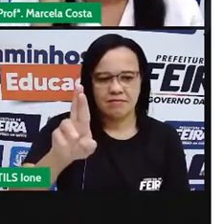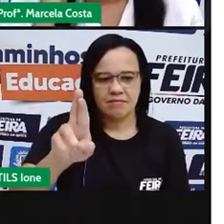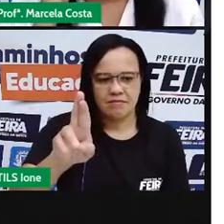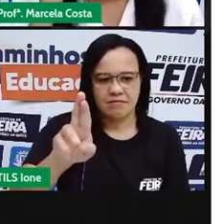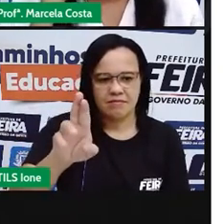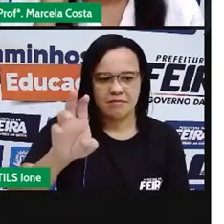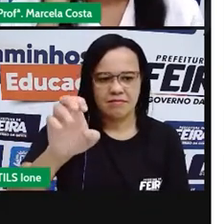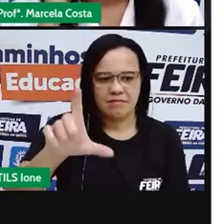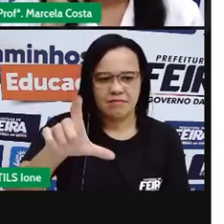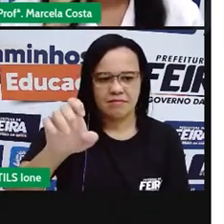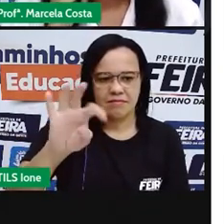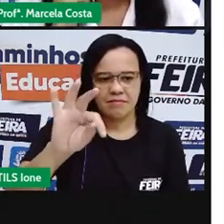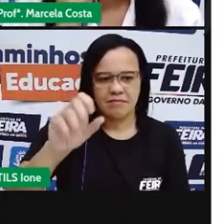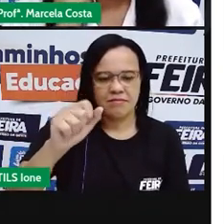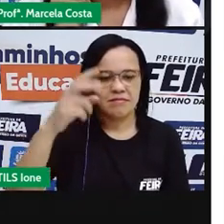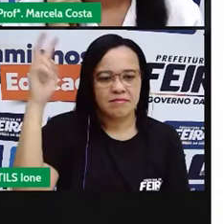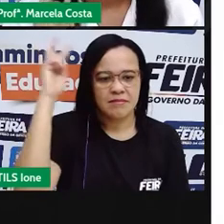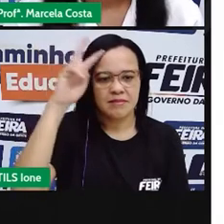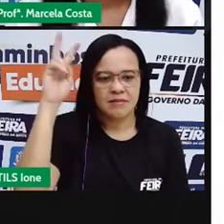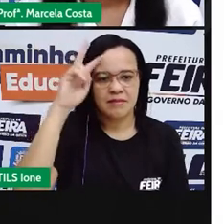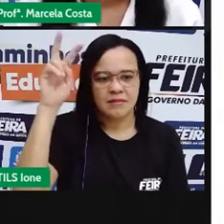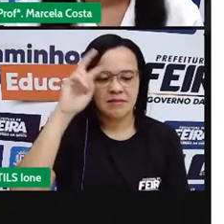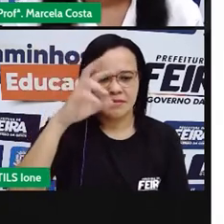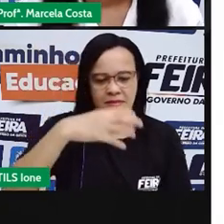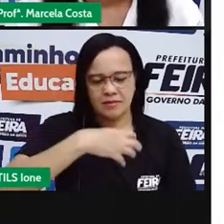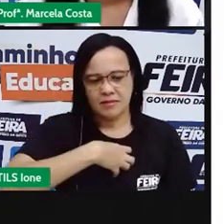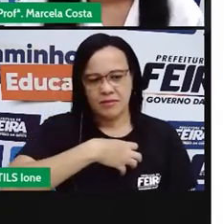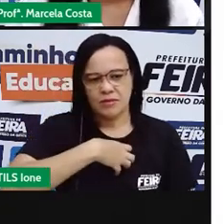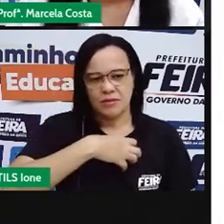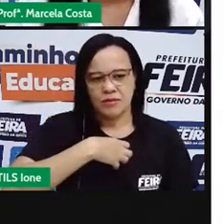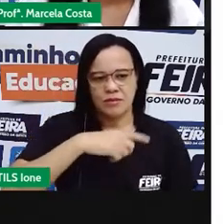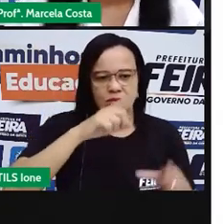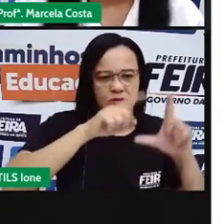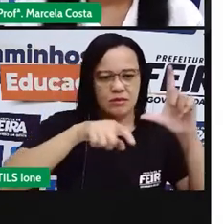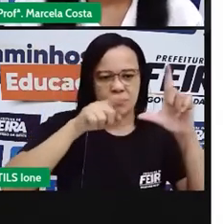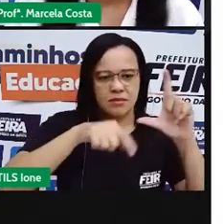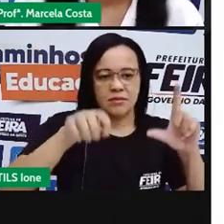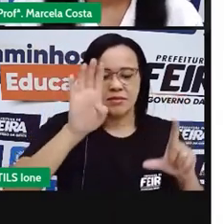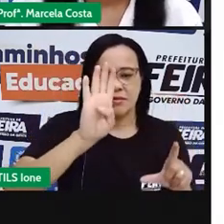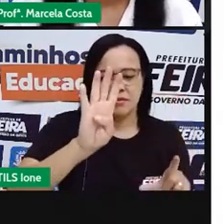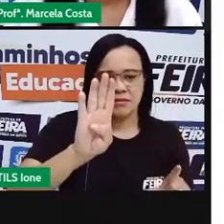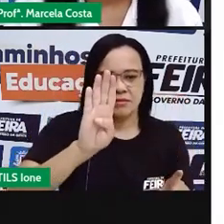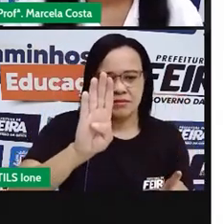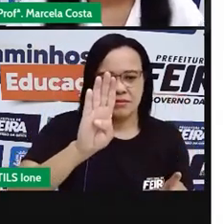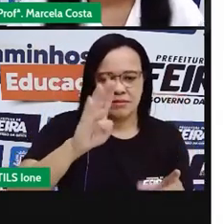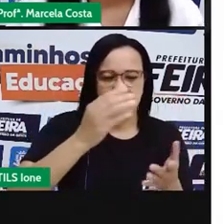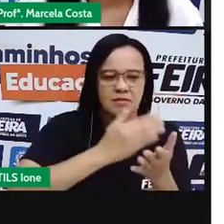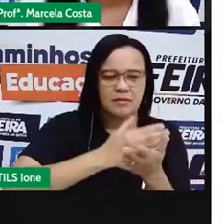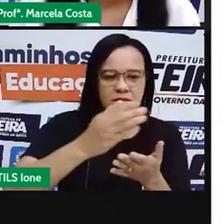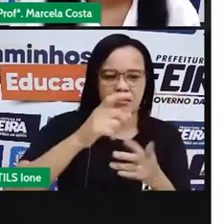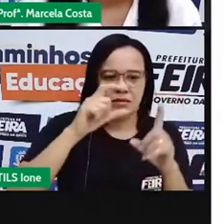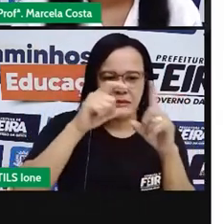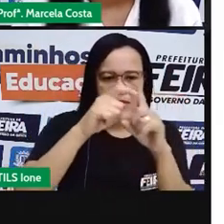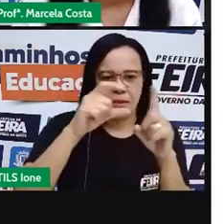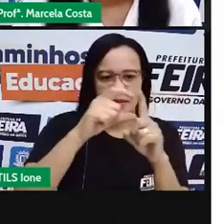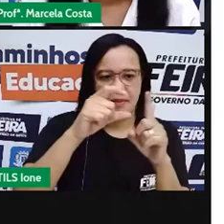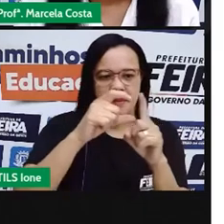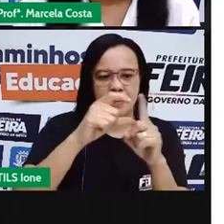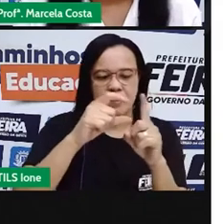Você vai lembrar aí do som da letra B, que é a letra inicial dessa palavra.